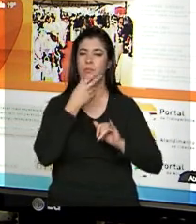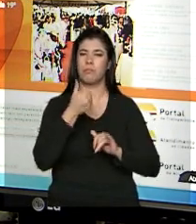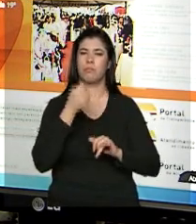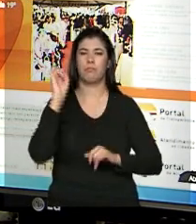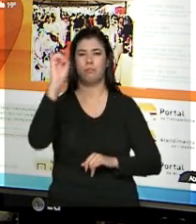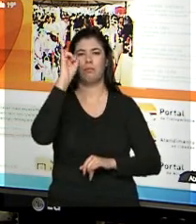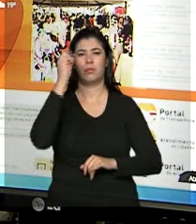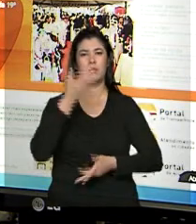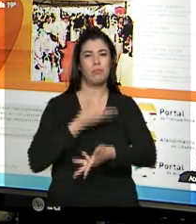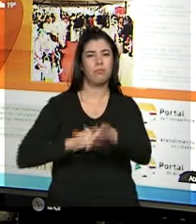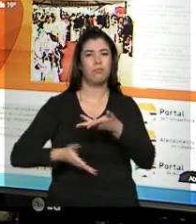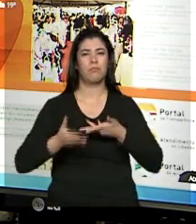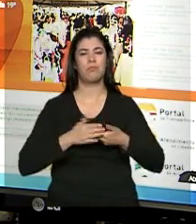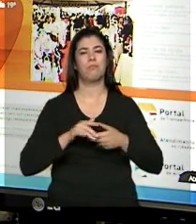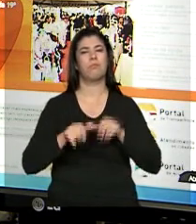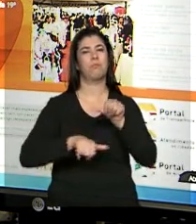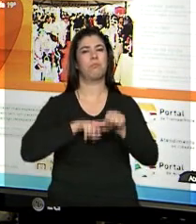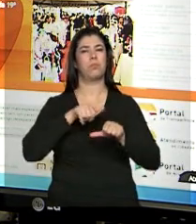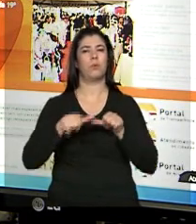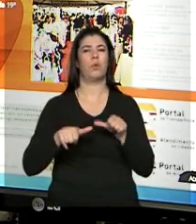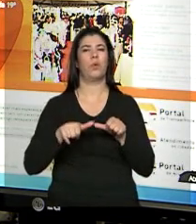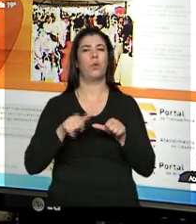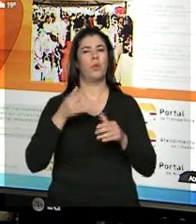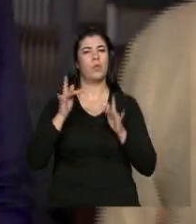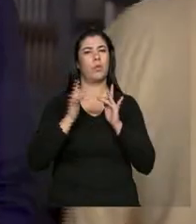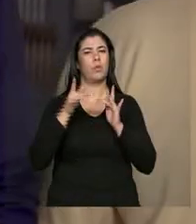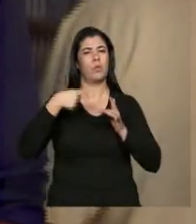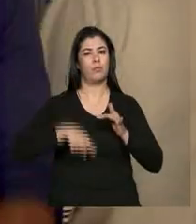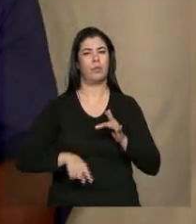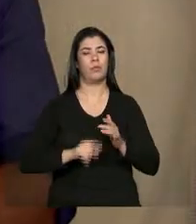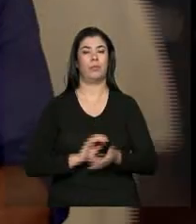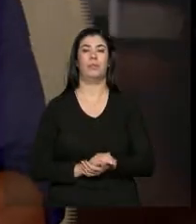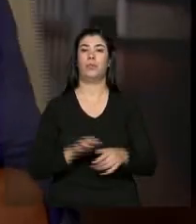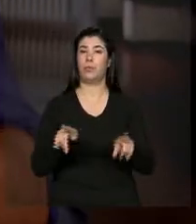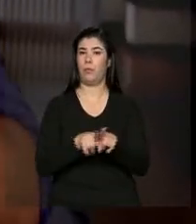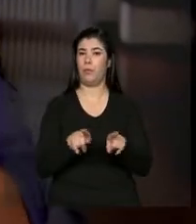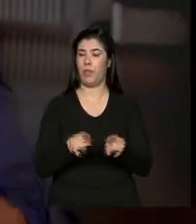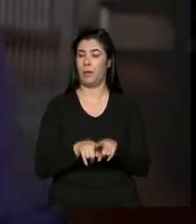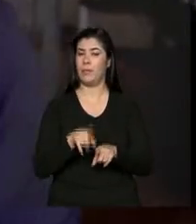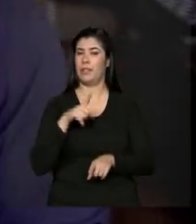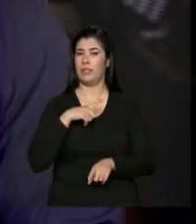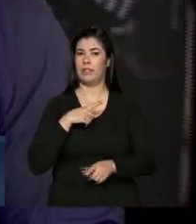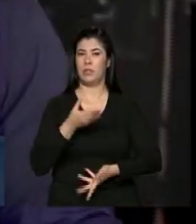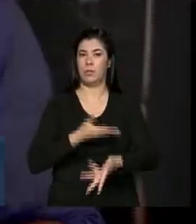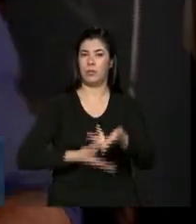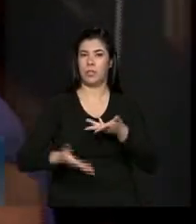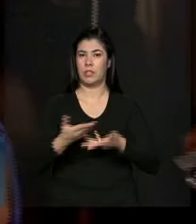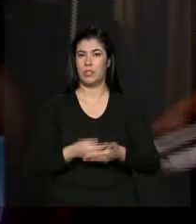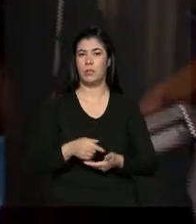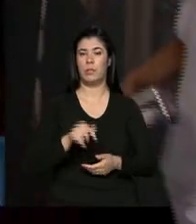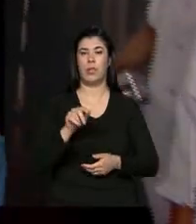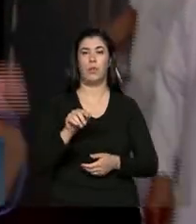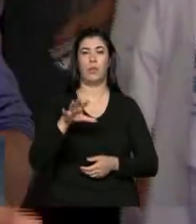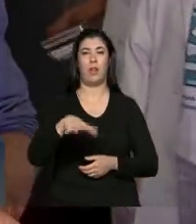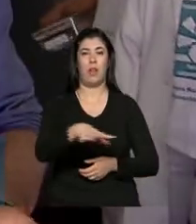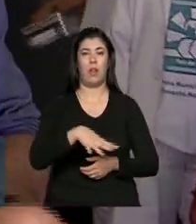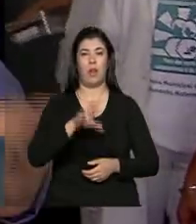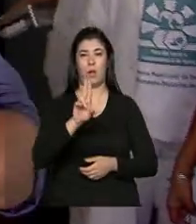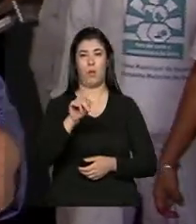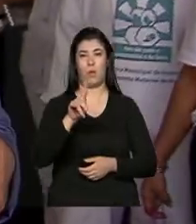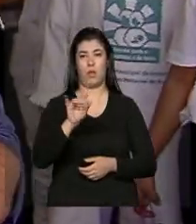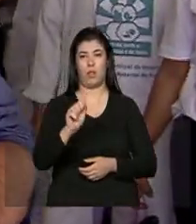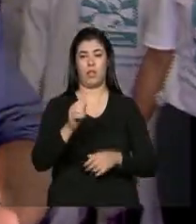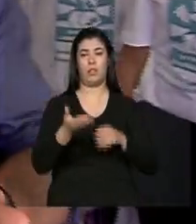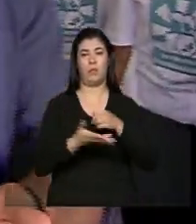essa relação muda de modo muito, muito profundo. Além dos atendimentos aqui na Unidade Básica de Saúde, que chegam a 30 por